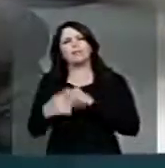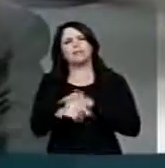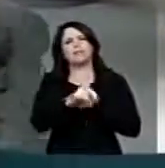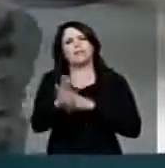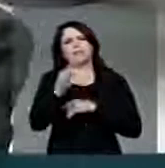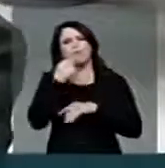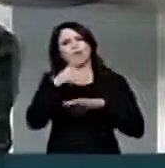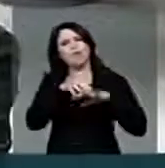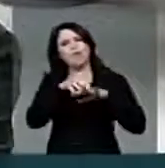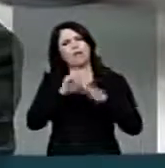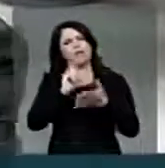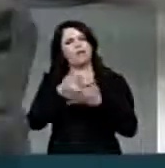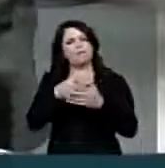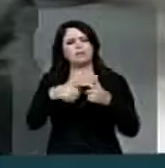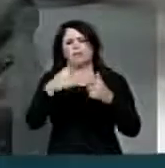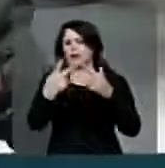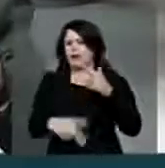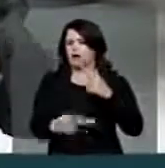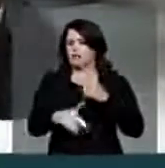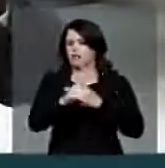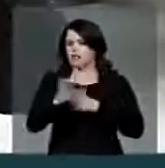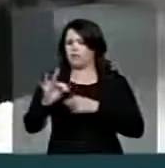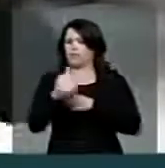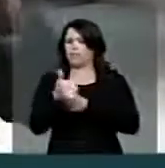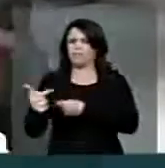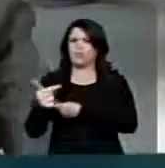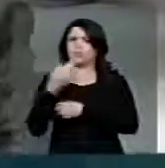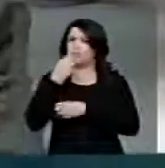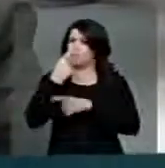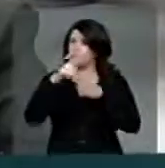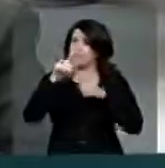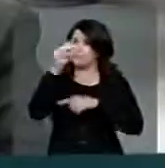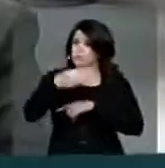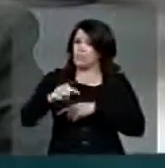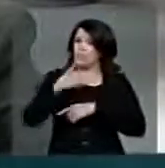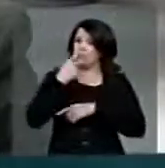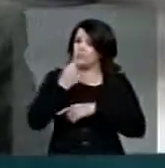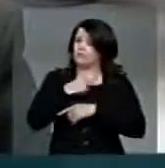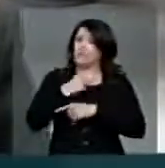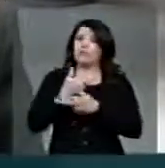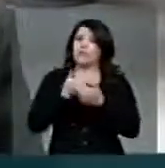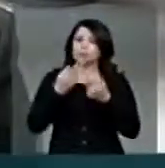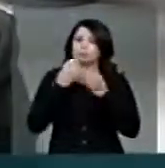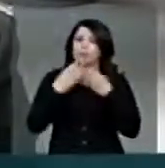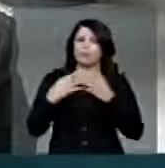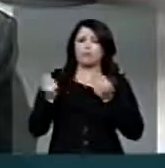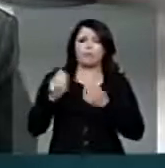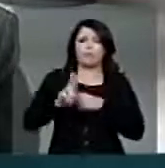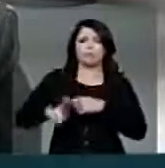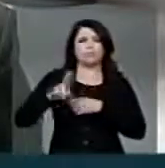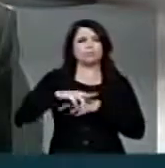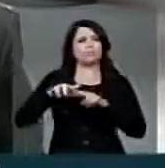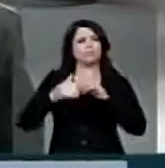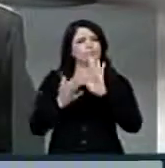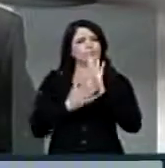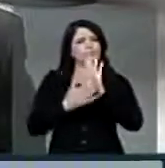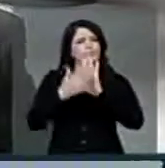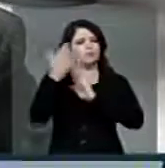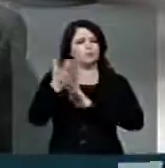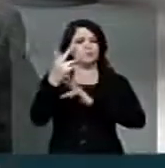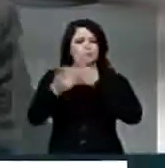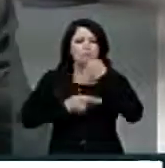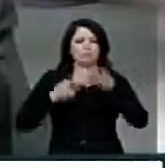se para cá não serve, para lá serve muito mais, porque nós não temos coisa nenhuma. Meus parabéns ao seu